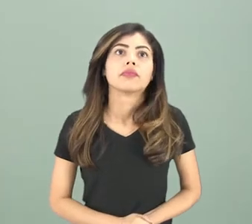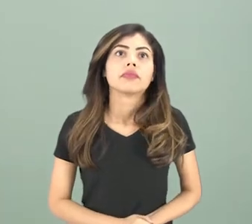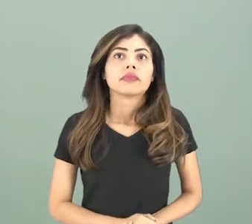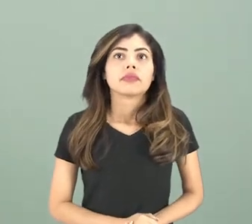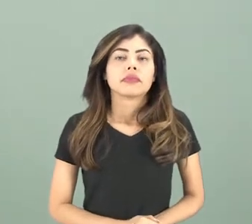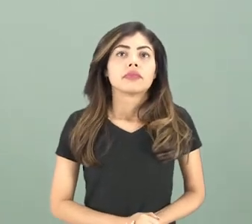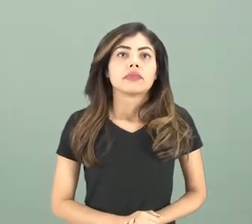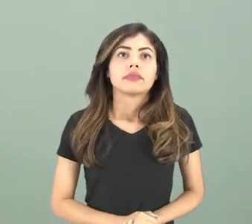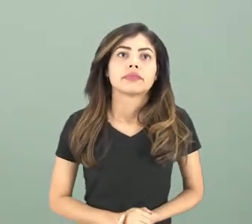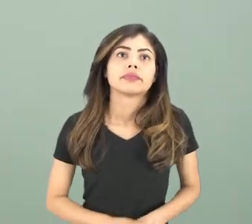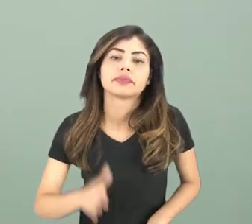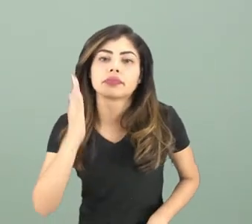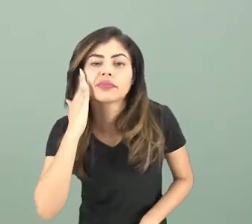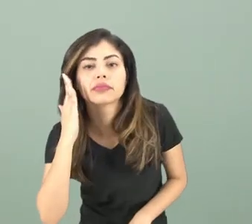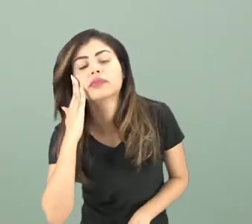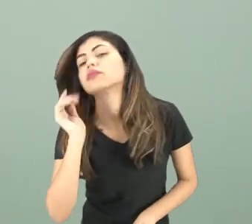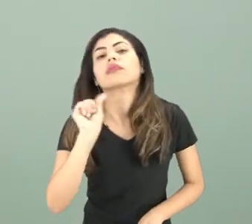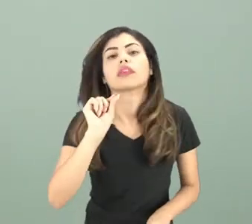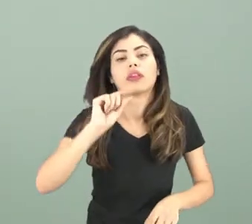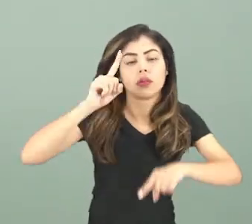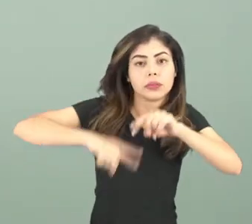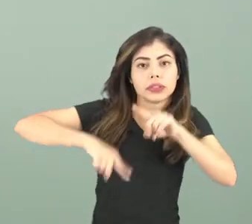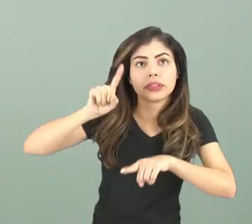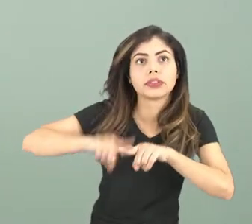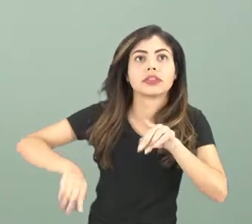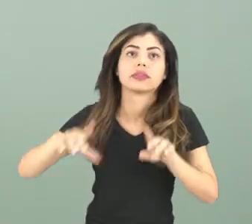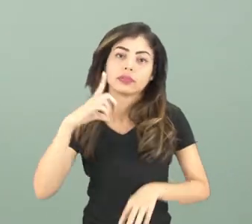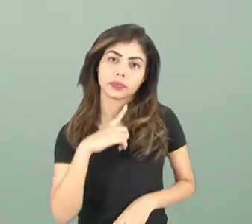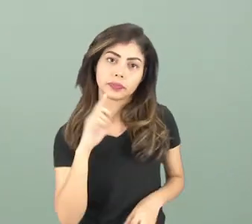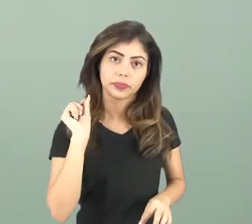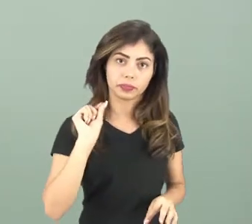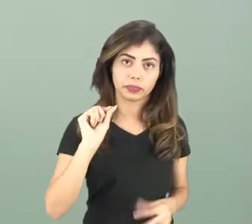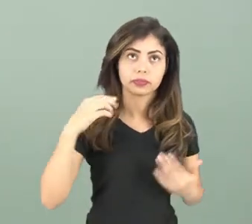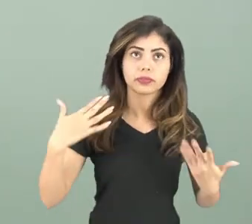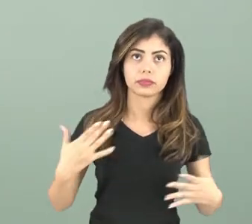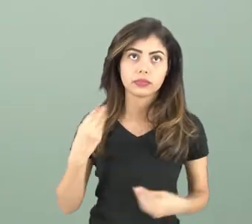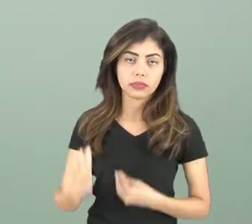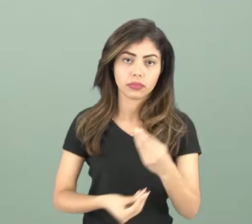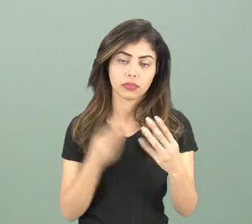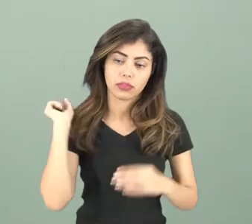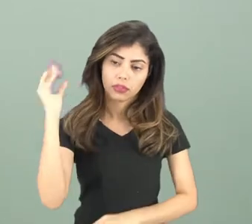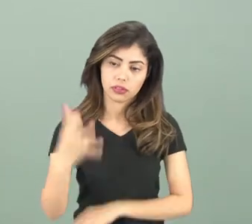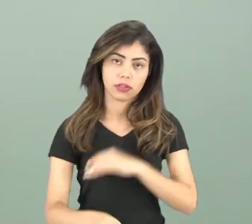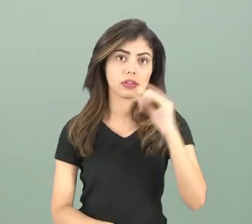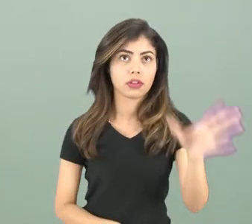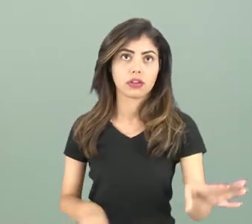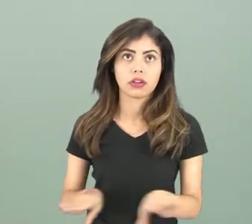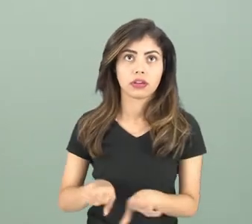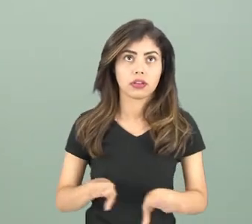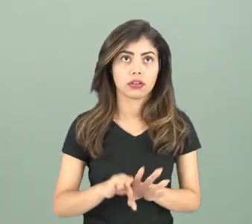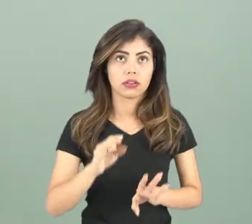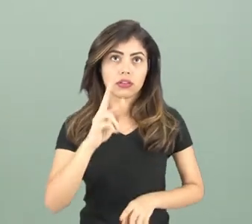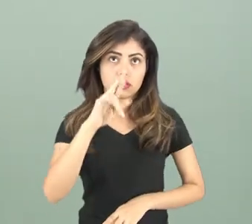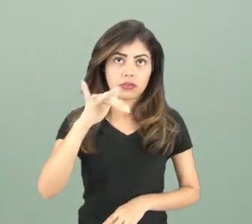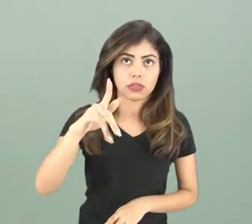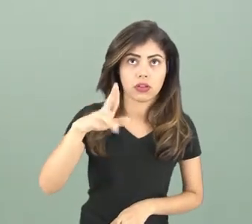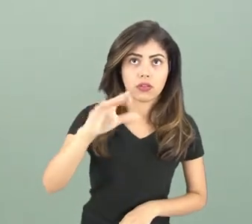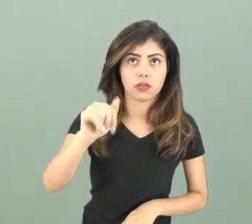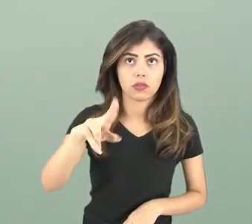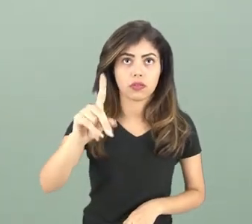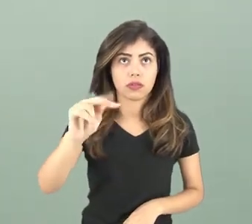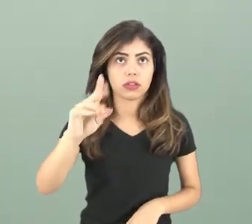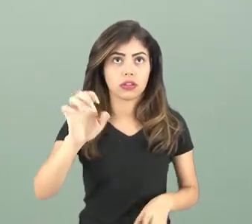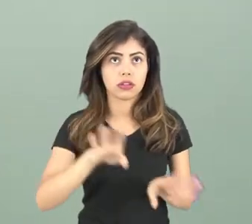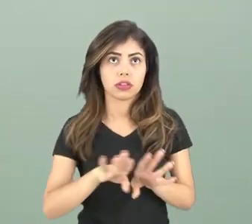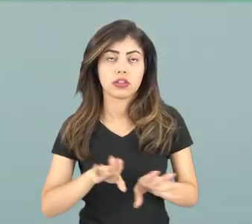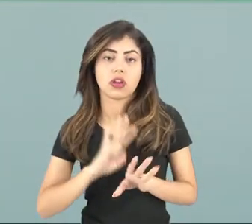Agora você precisa entender que esse material existe na natureza ou pode ser feito artificialmente, mas o mais importante